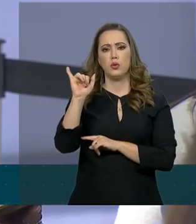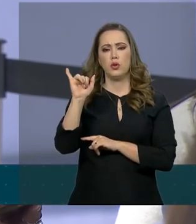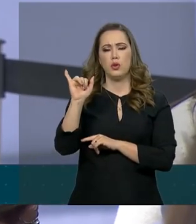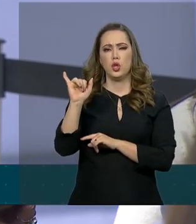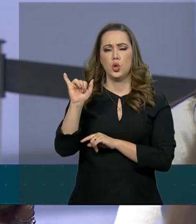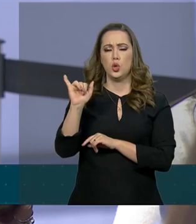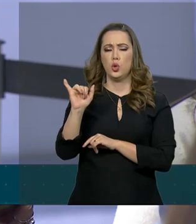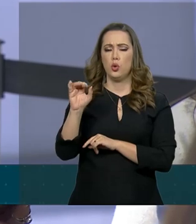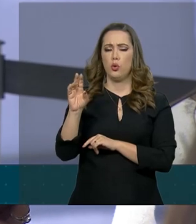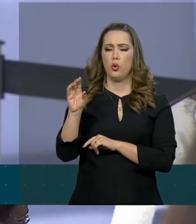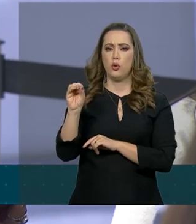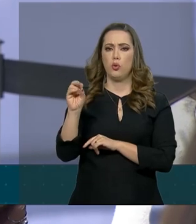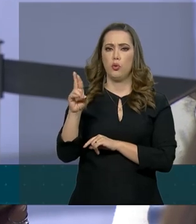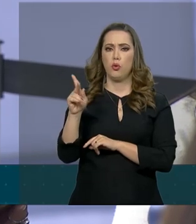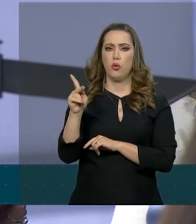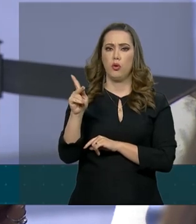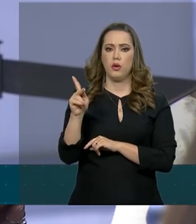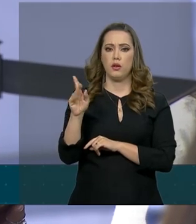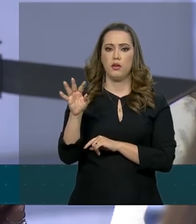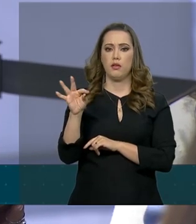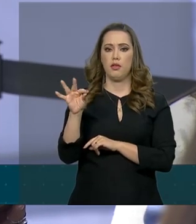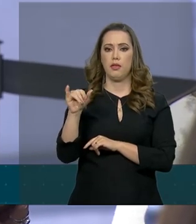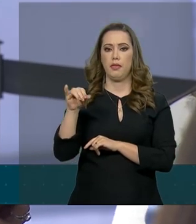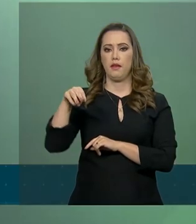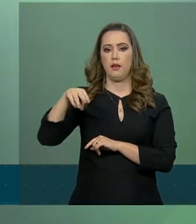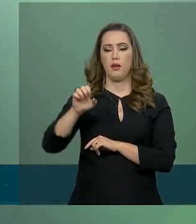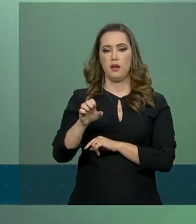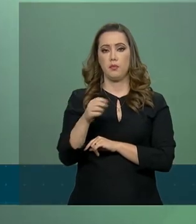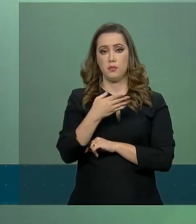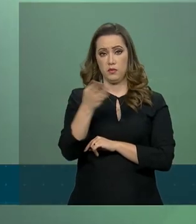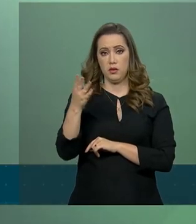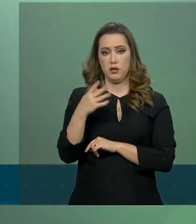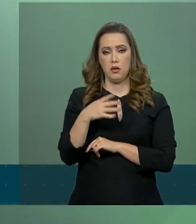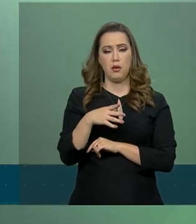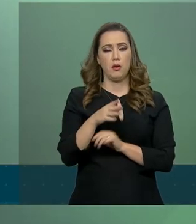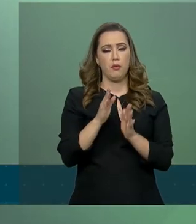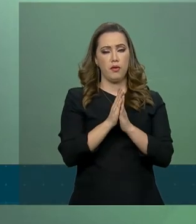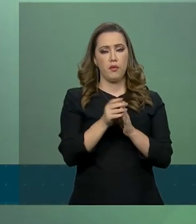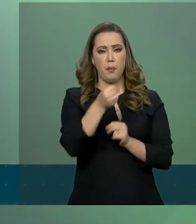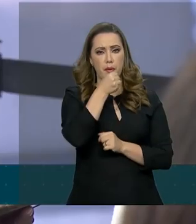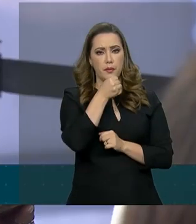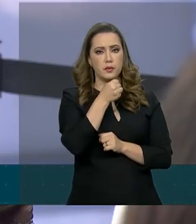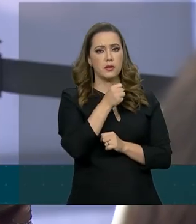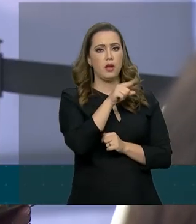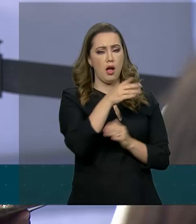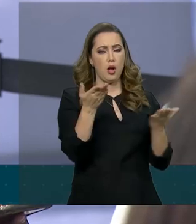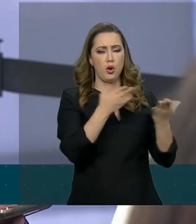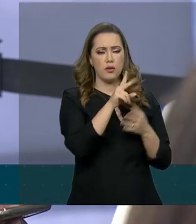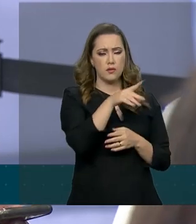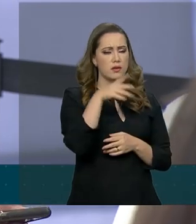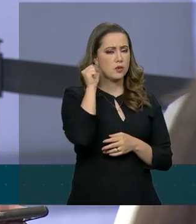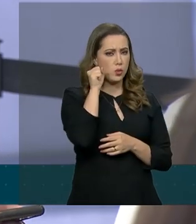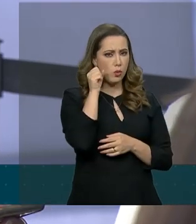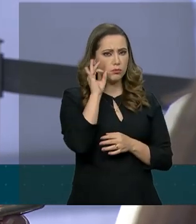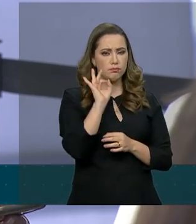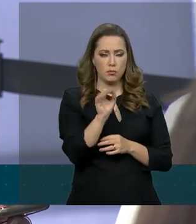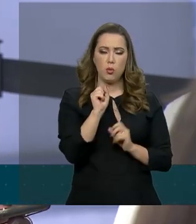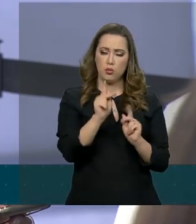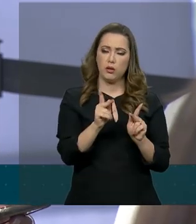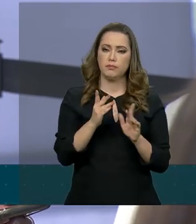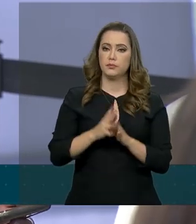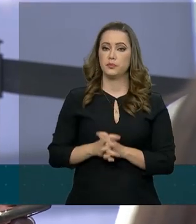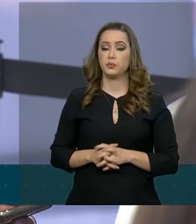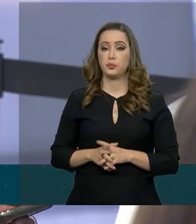próximo disso. Obrigado. O senhor me escuta agora? Agora sim. A primeira questão é sobre Itaipu e a crise no Paraguai.